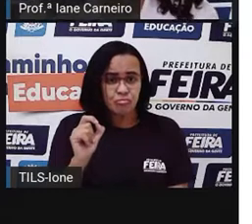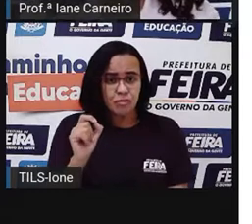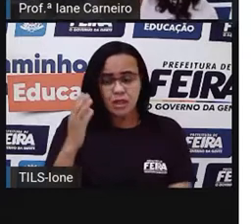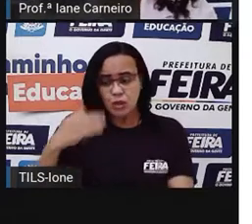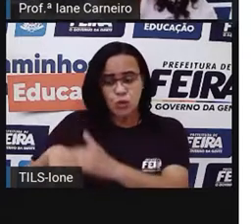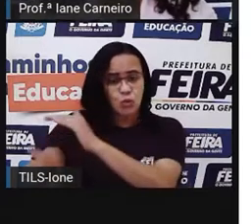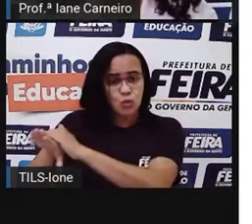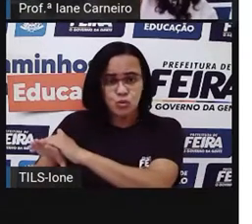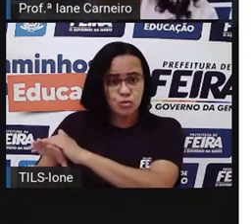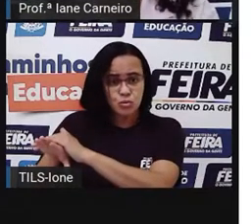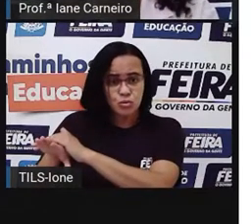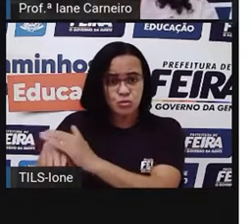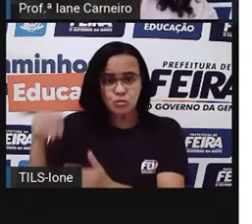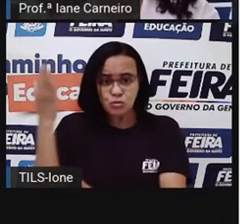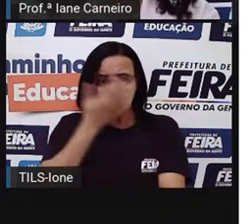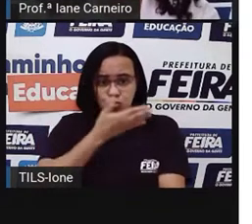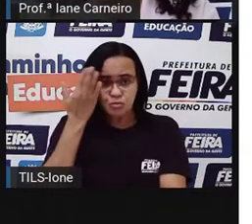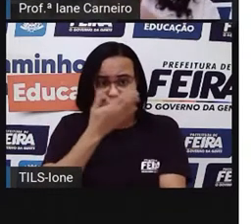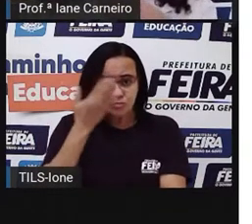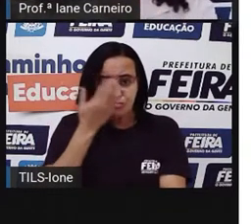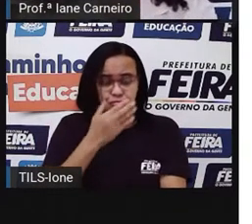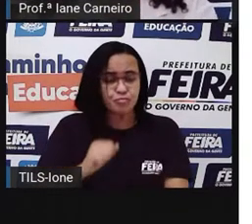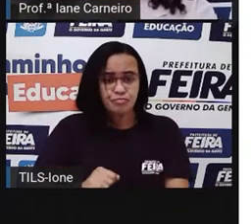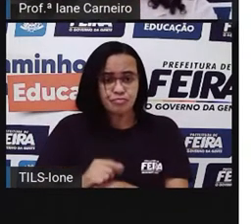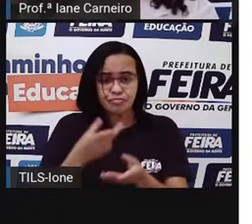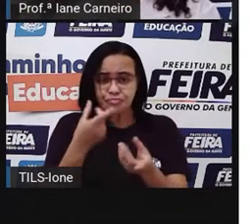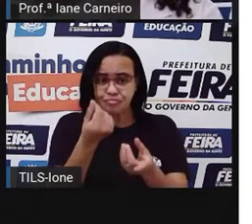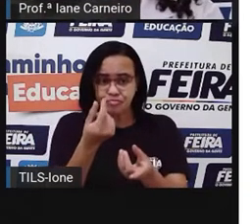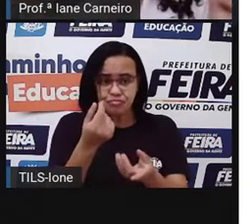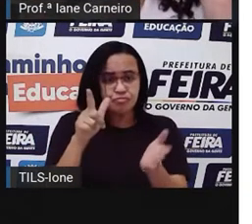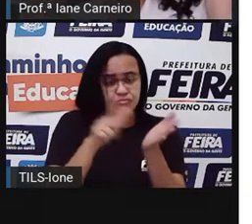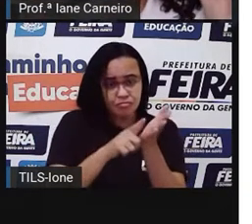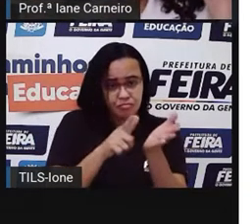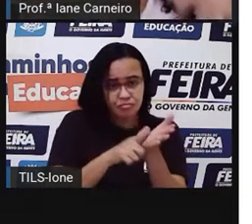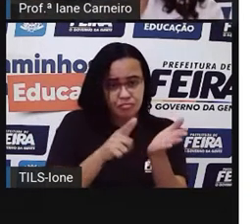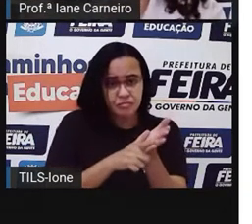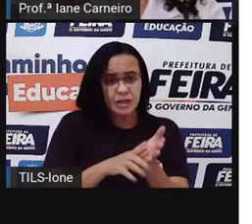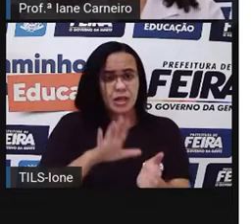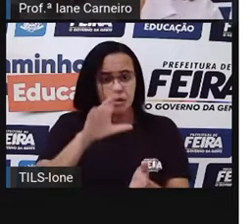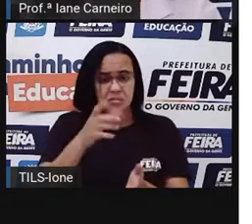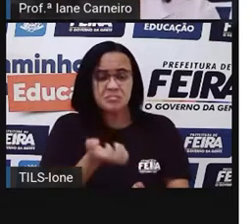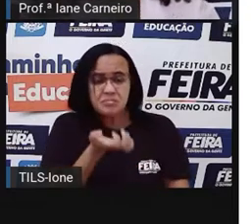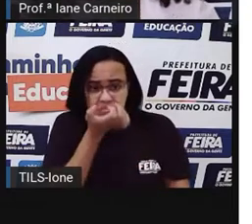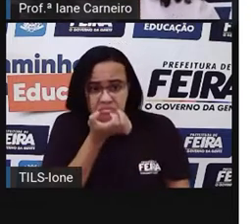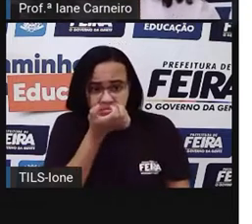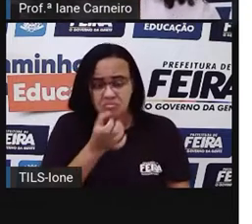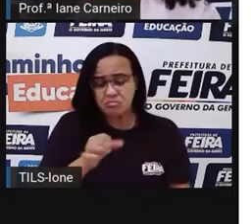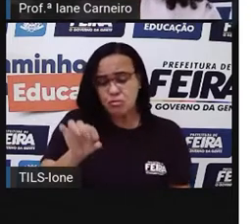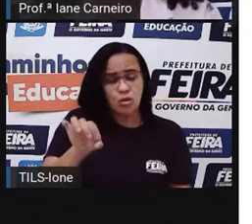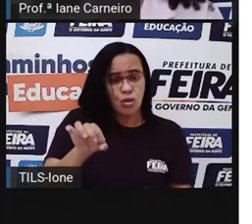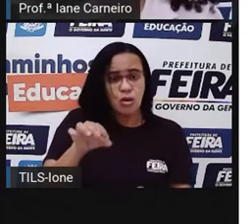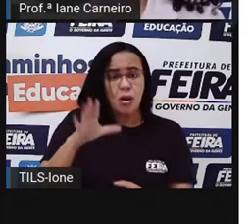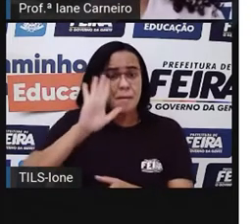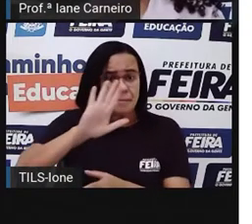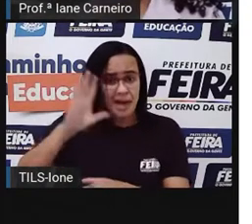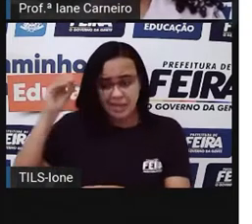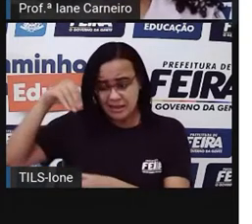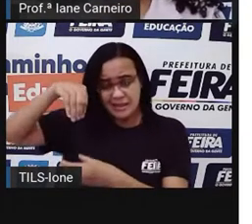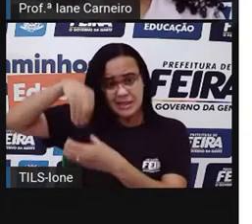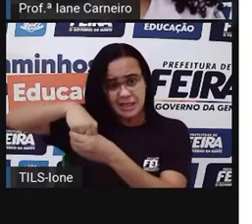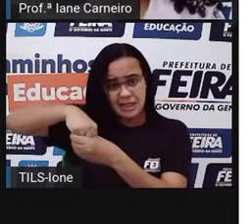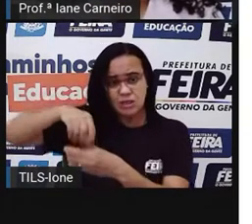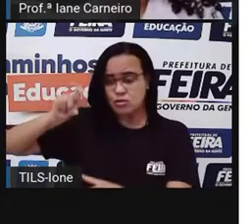né? As notas, as cédulas, as moedas, mas aquele cartão ali tem dinheiro guardado dentro dele, né? Então,